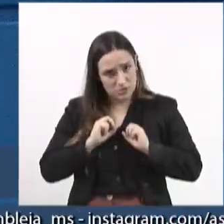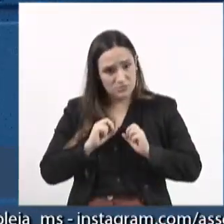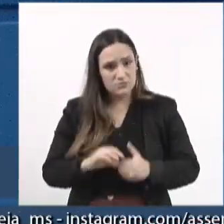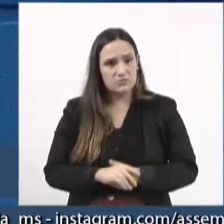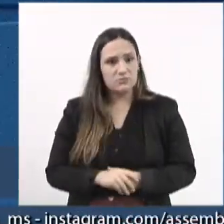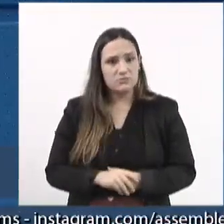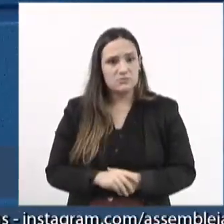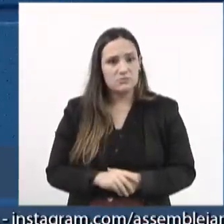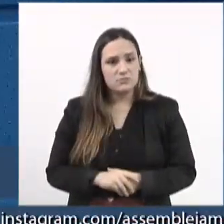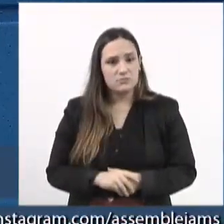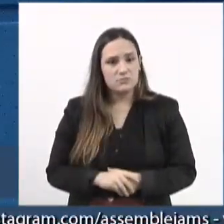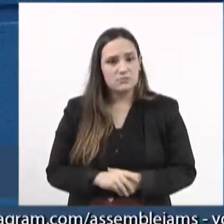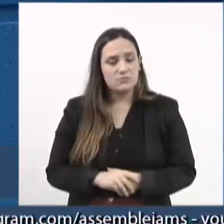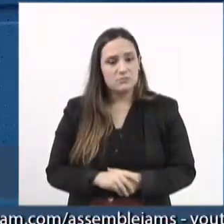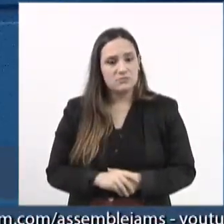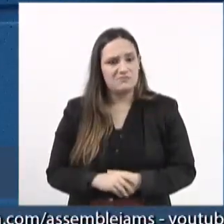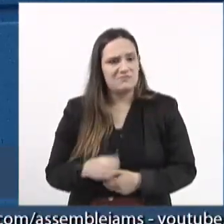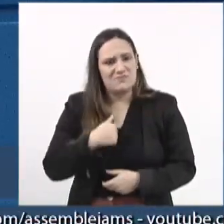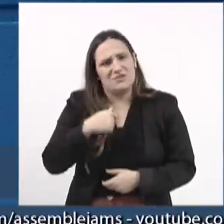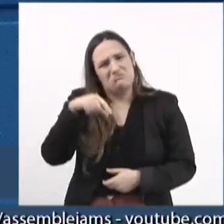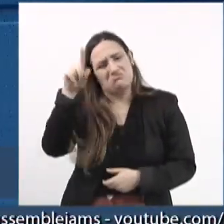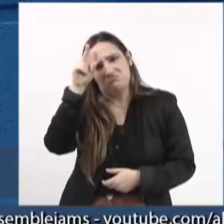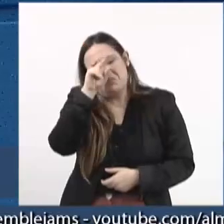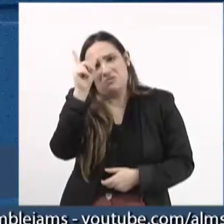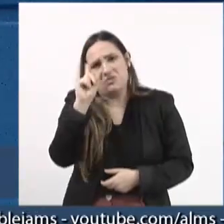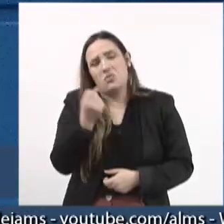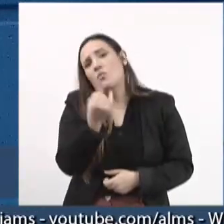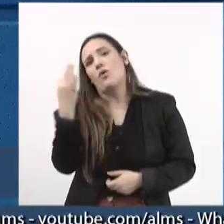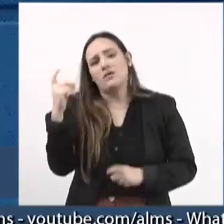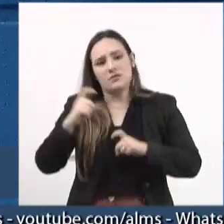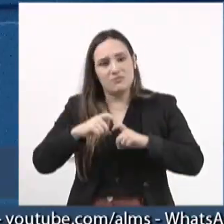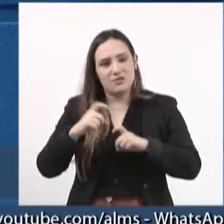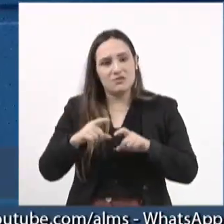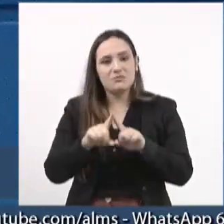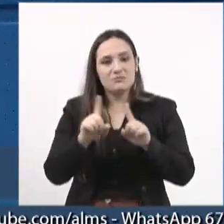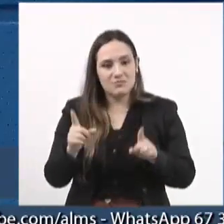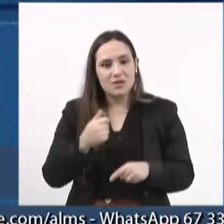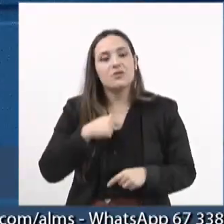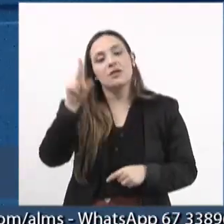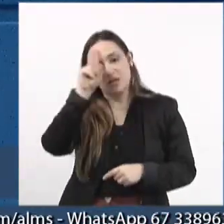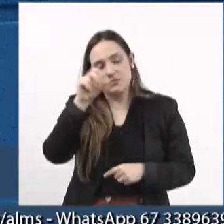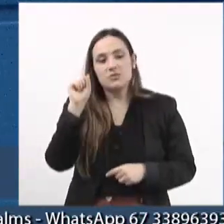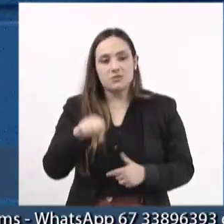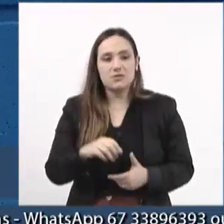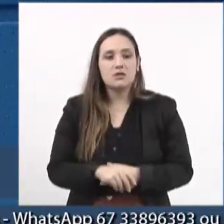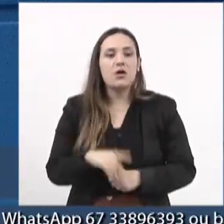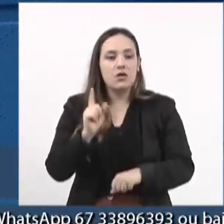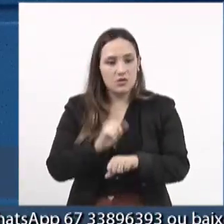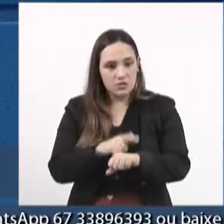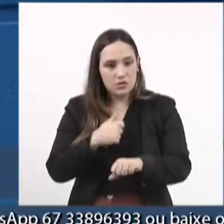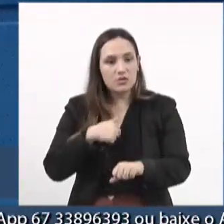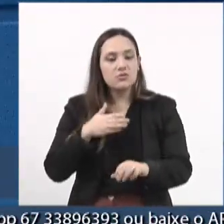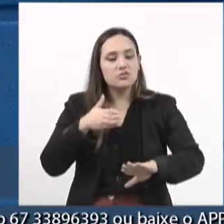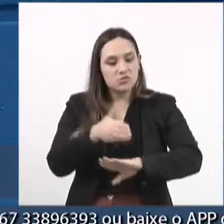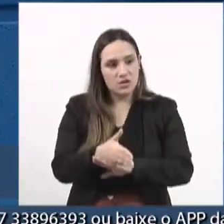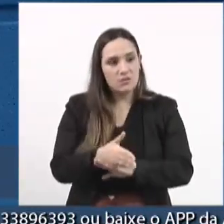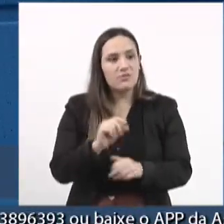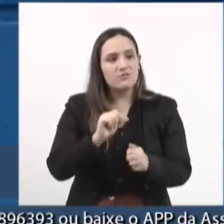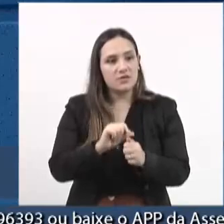talvez eu nem lembre por quantos médicos eu passei, mas eu me lembro que quando eu ia para fazer